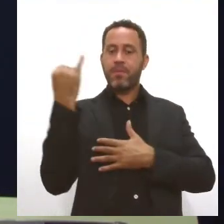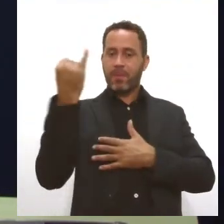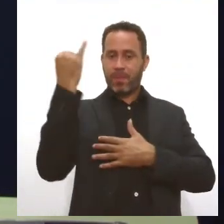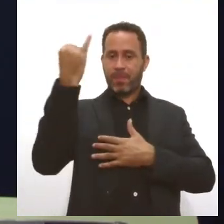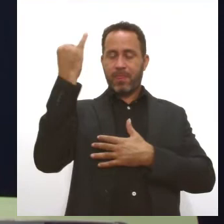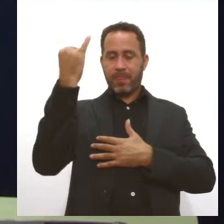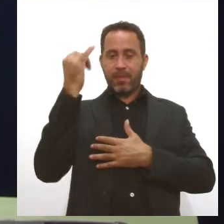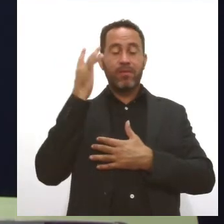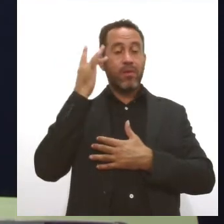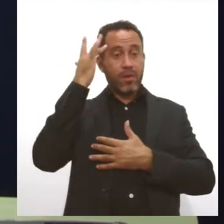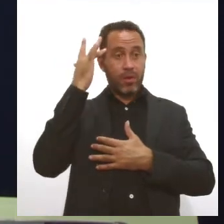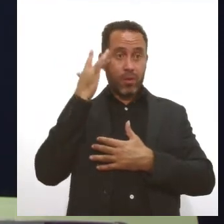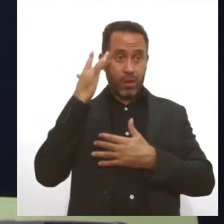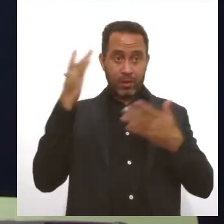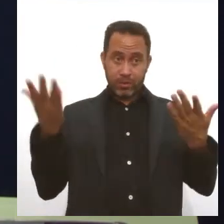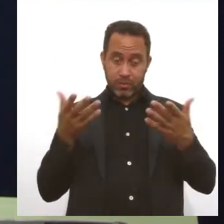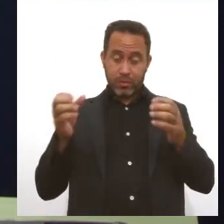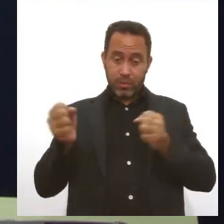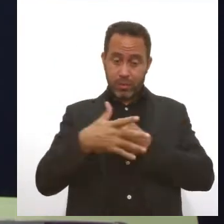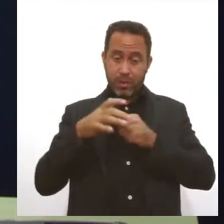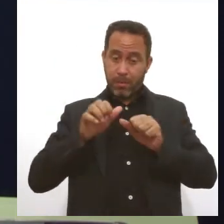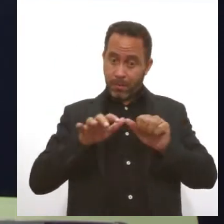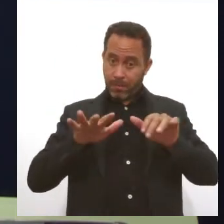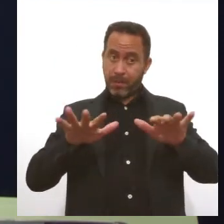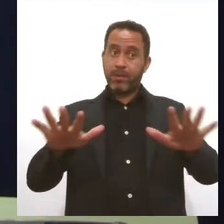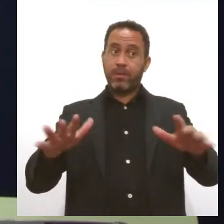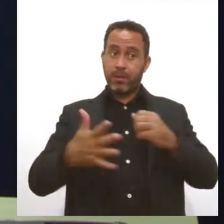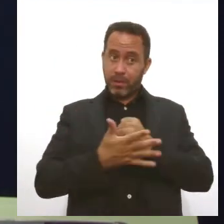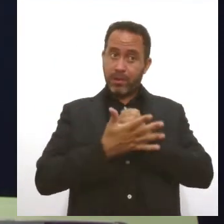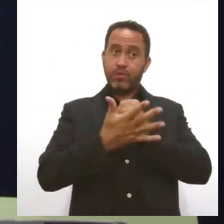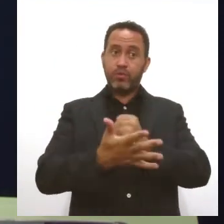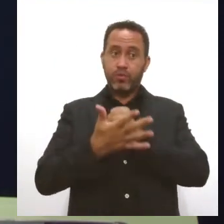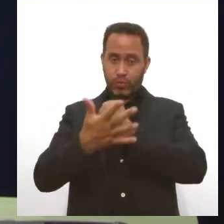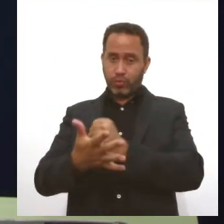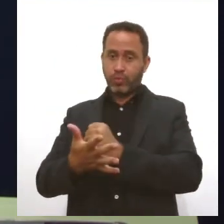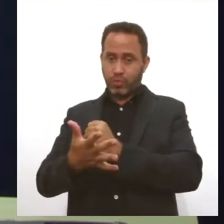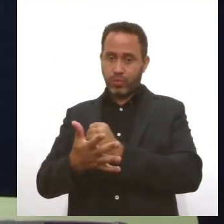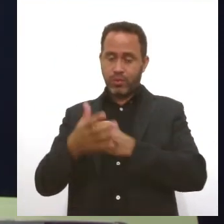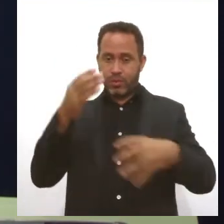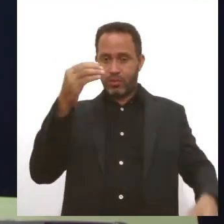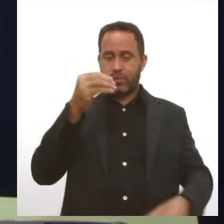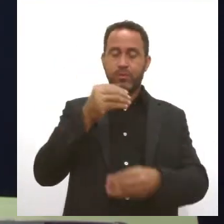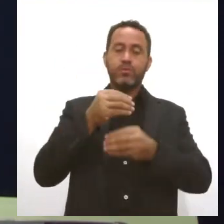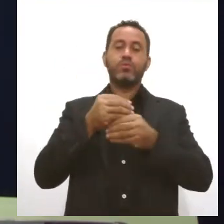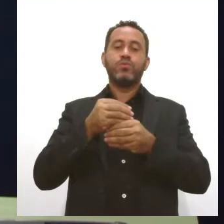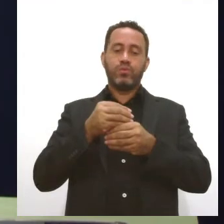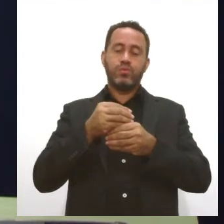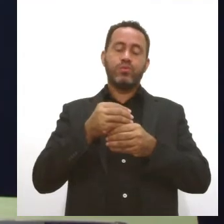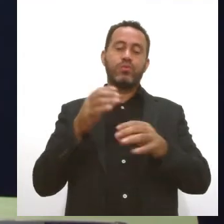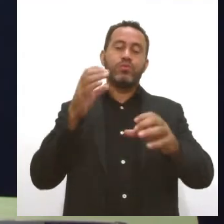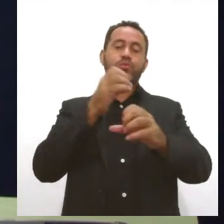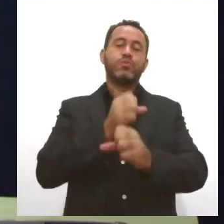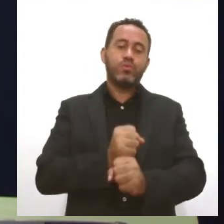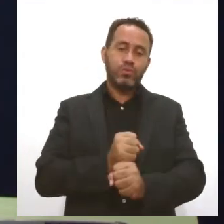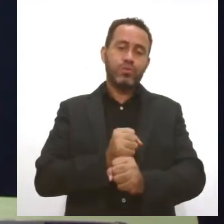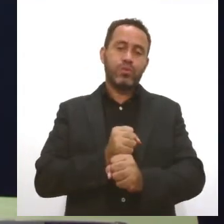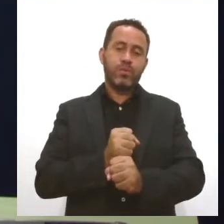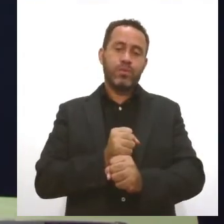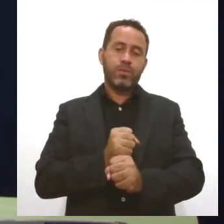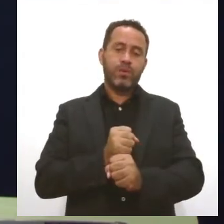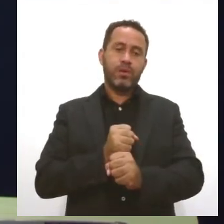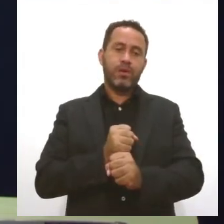eu acho que nesse momento de pandemia, nesses tempos difíceis de quê? De agregar, de somar, de deixar